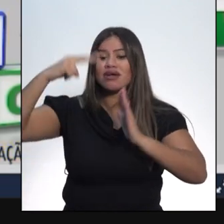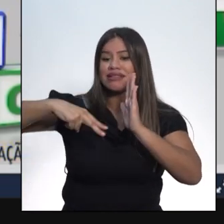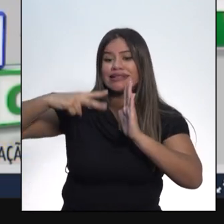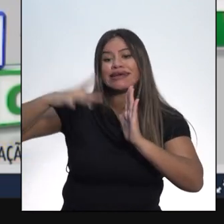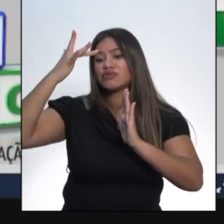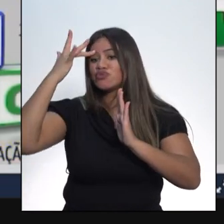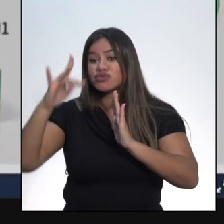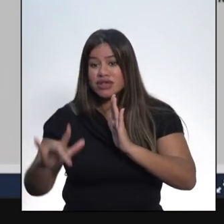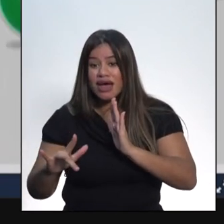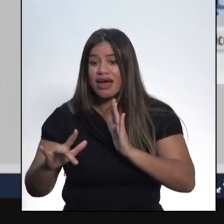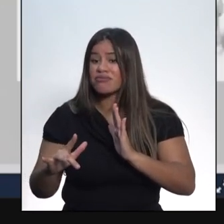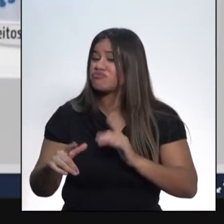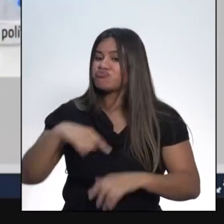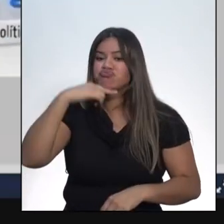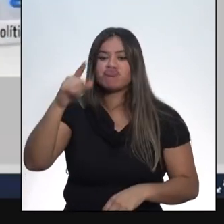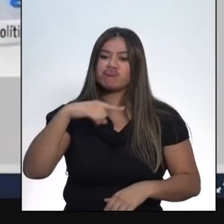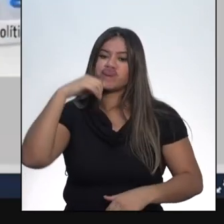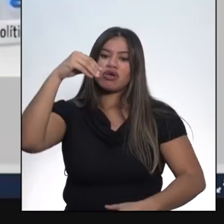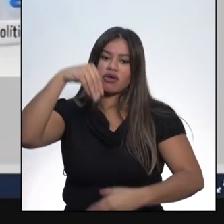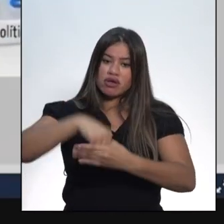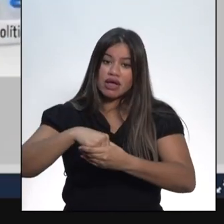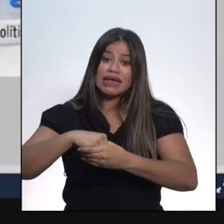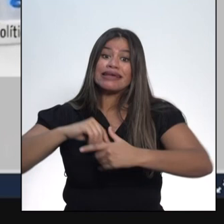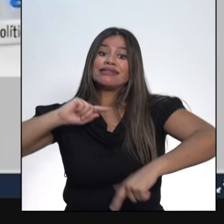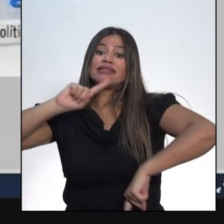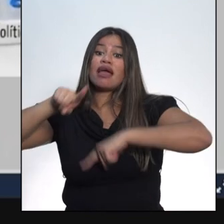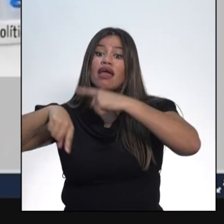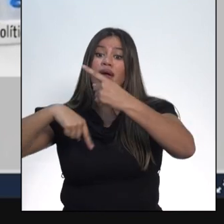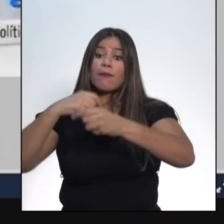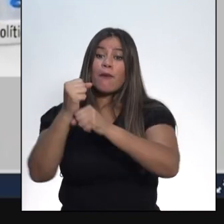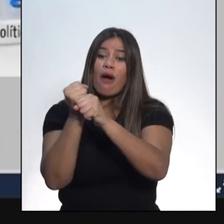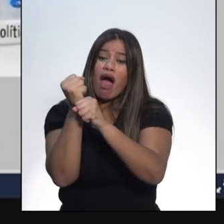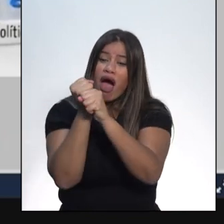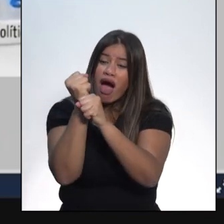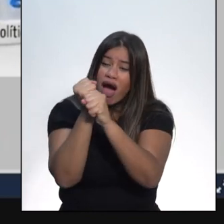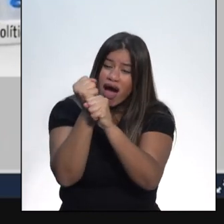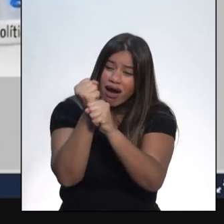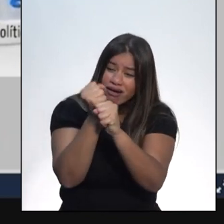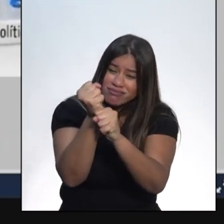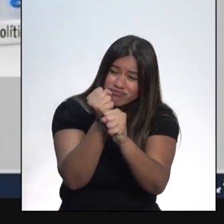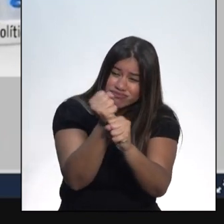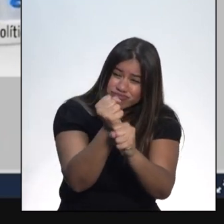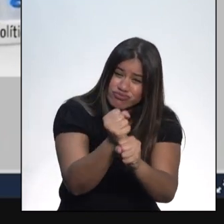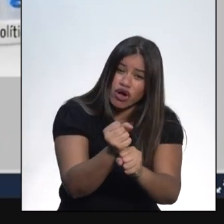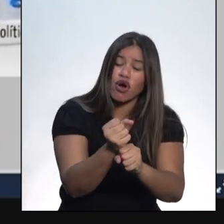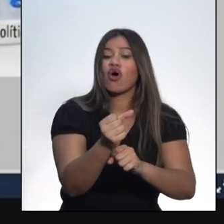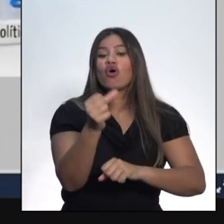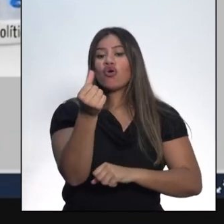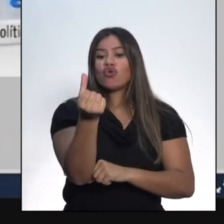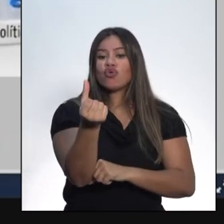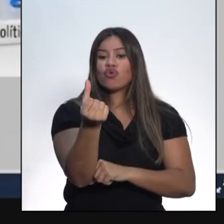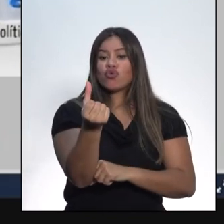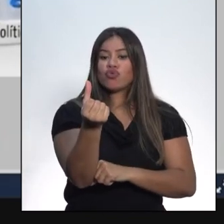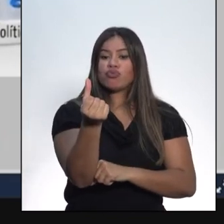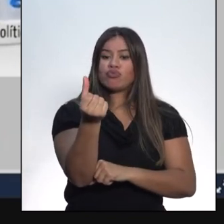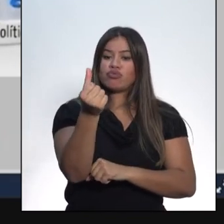analfabetos só reconquistaram o direito de votar novamente no Brasil com a Constituição Republicana de